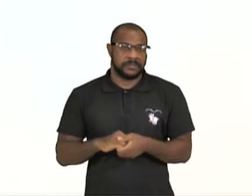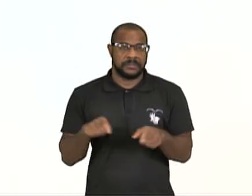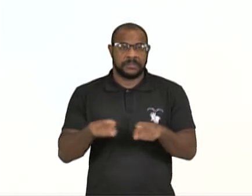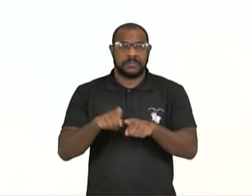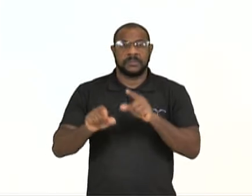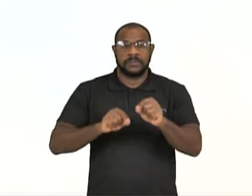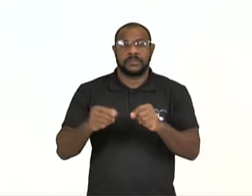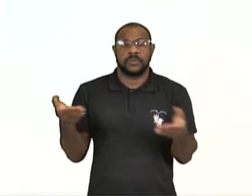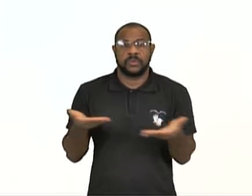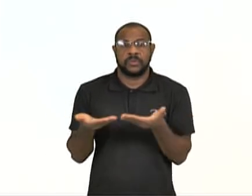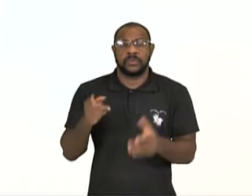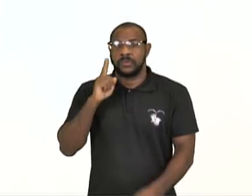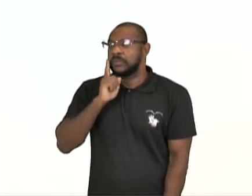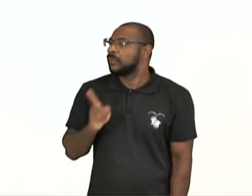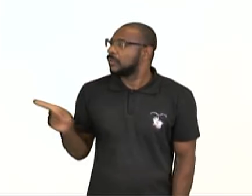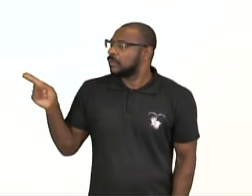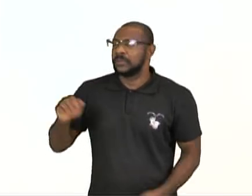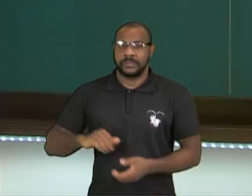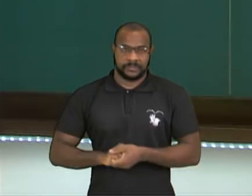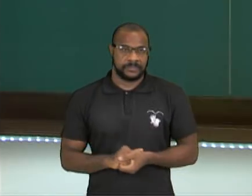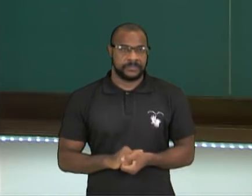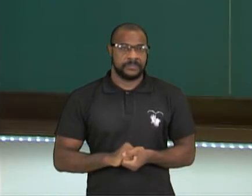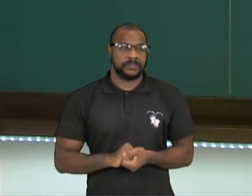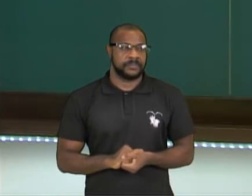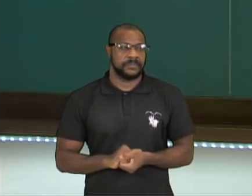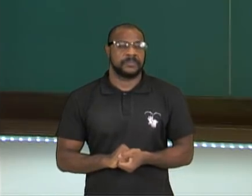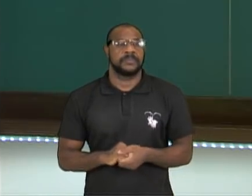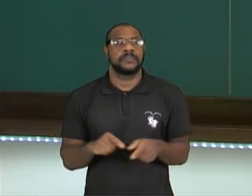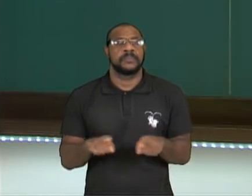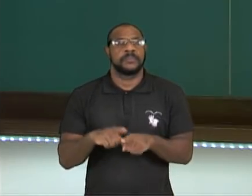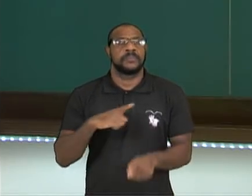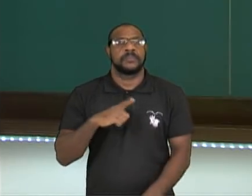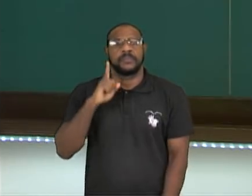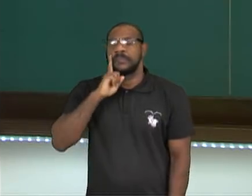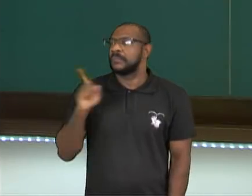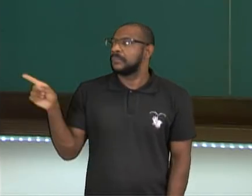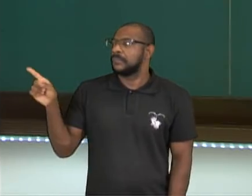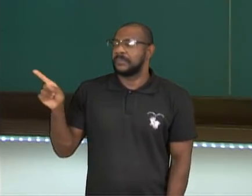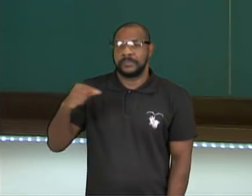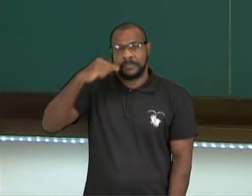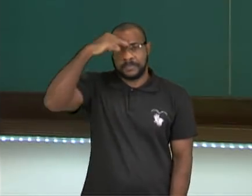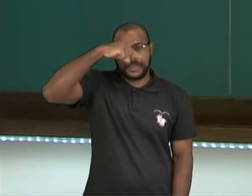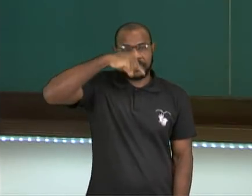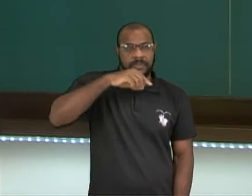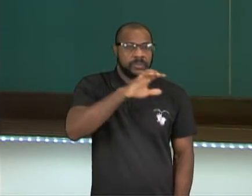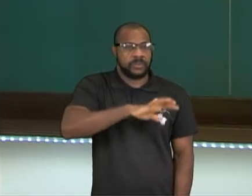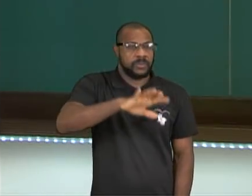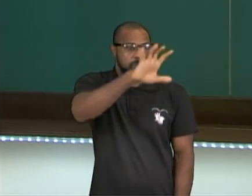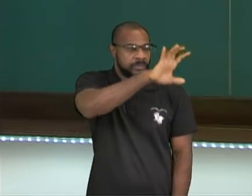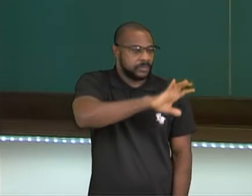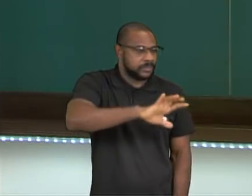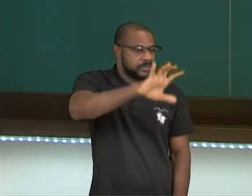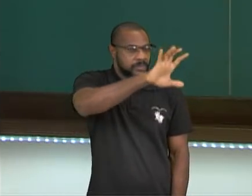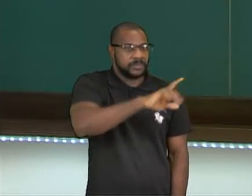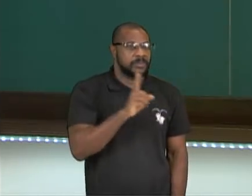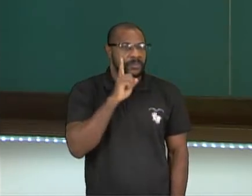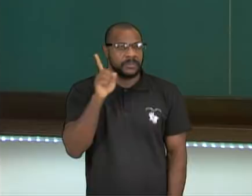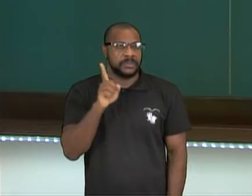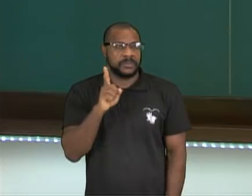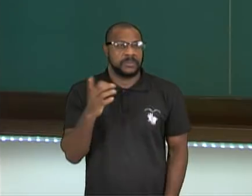né? E que hoje tudo é Chile. Aqui, o território que era do Peru e hoje tudo